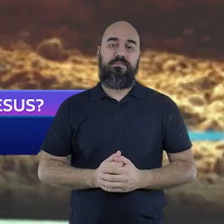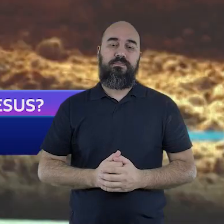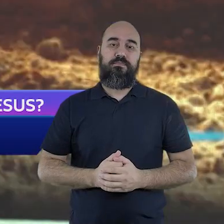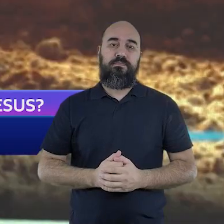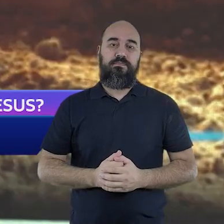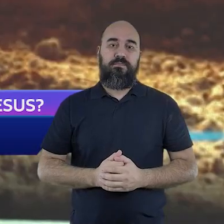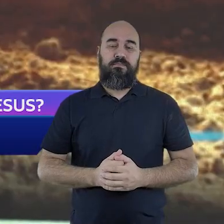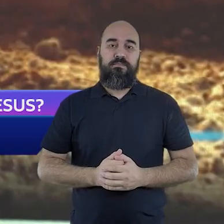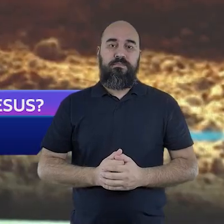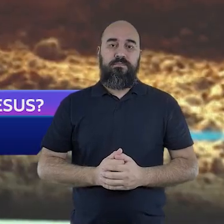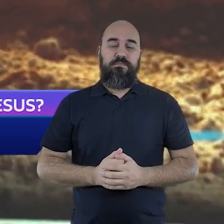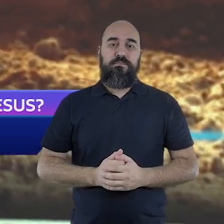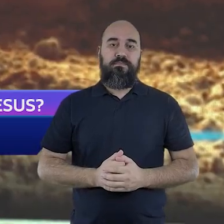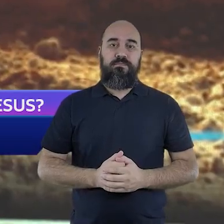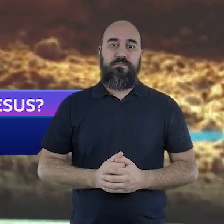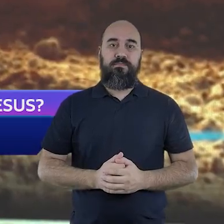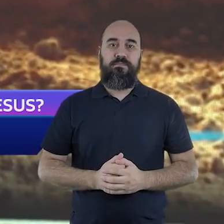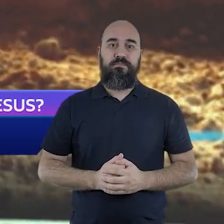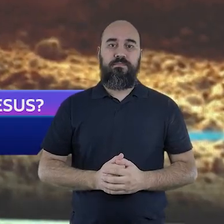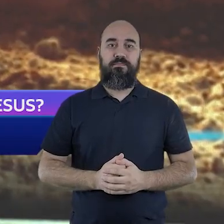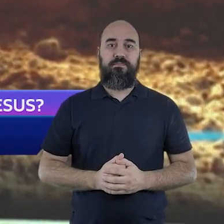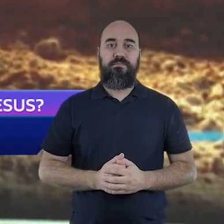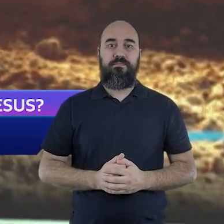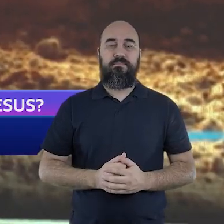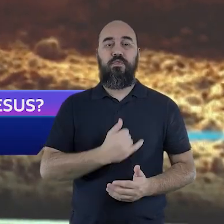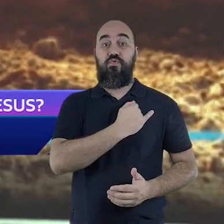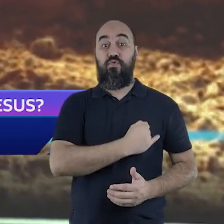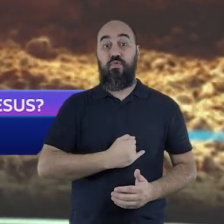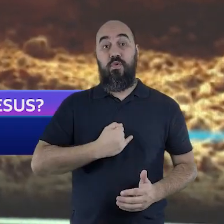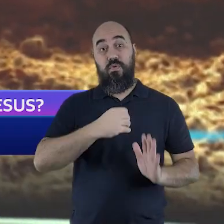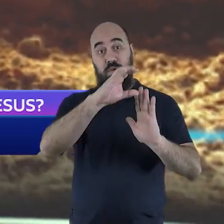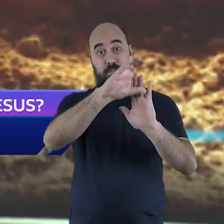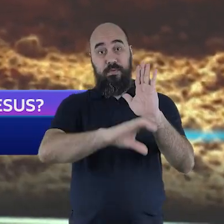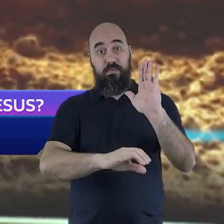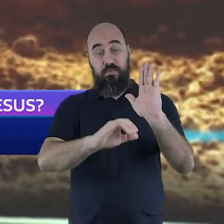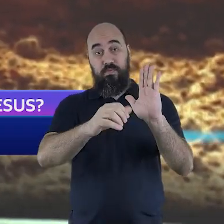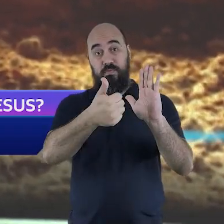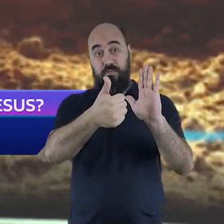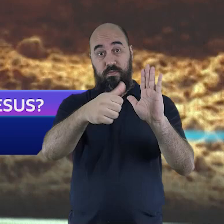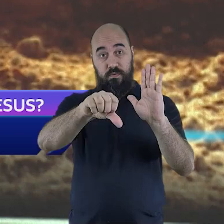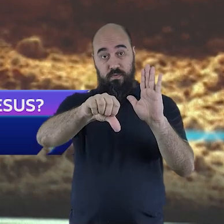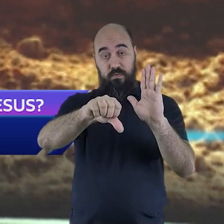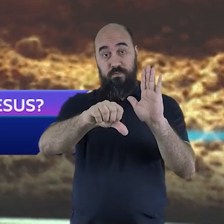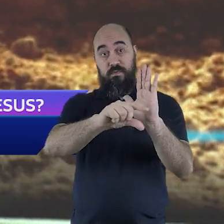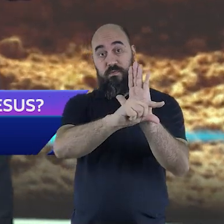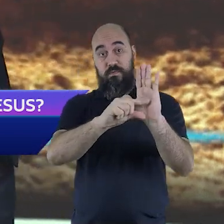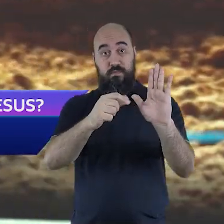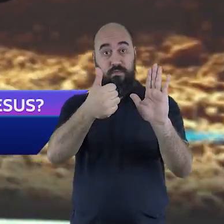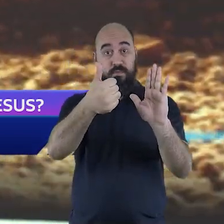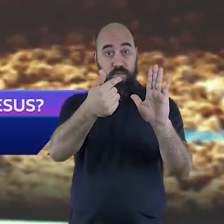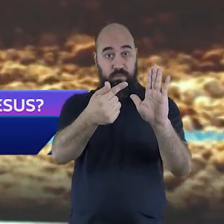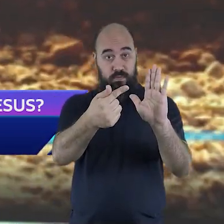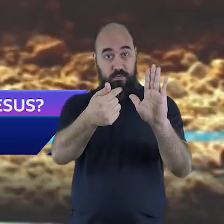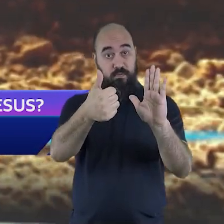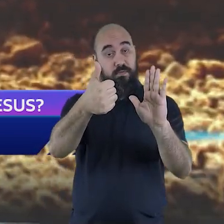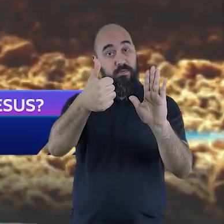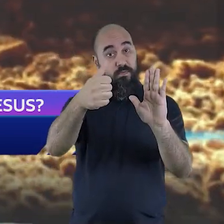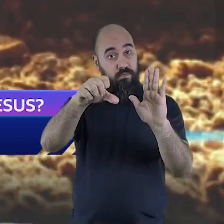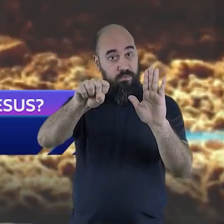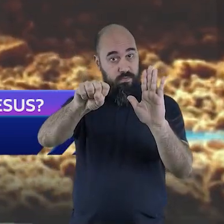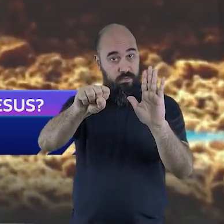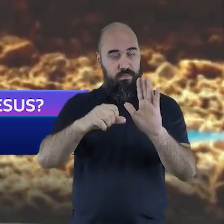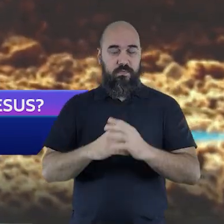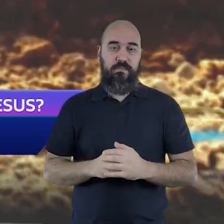João 19 versos 17 e 18. Diz assim a palavra do Senhor.